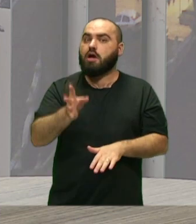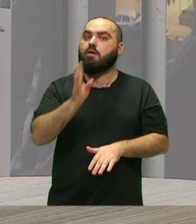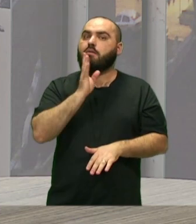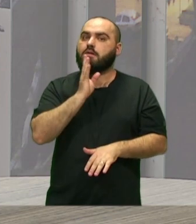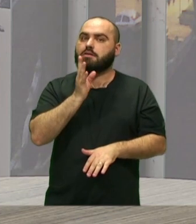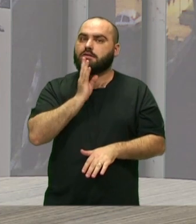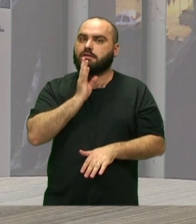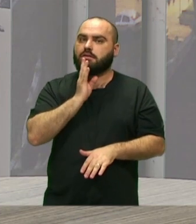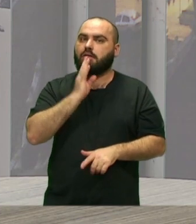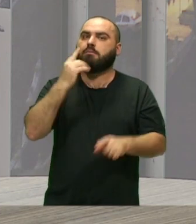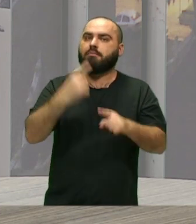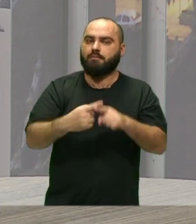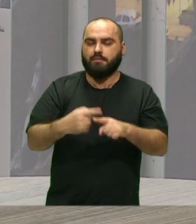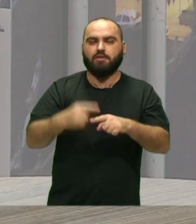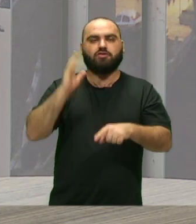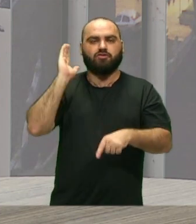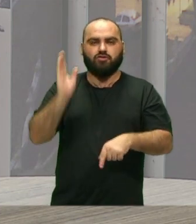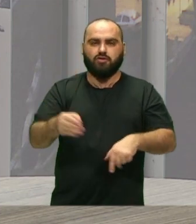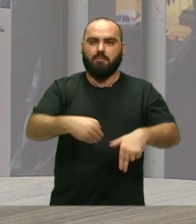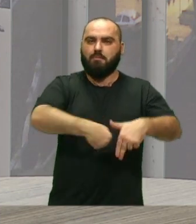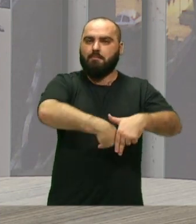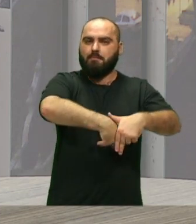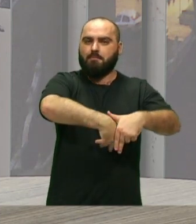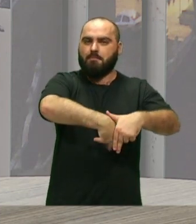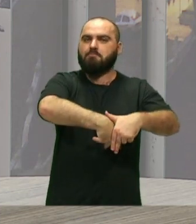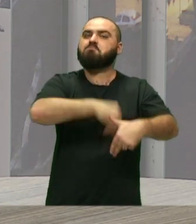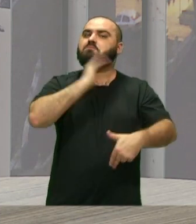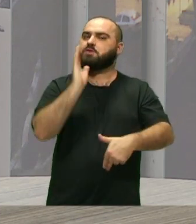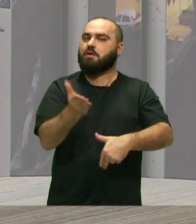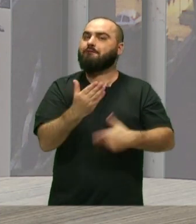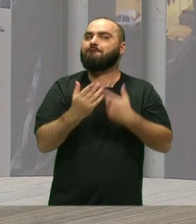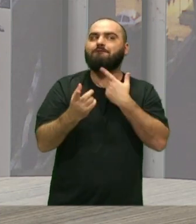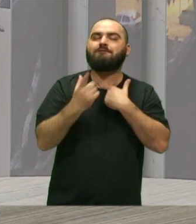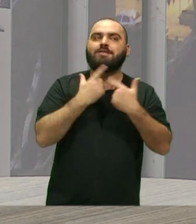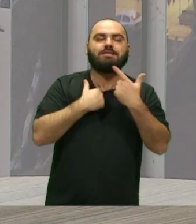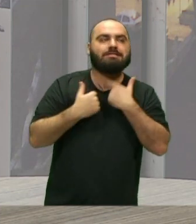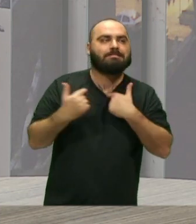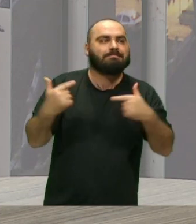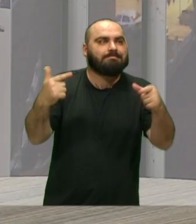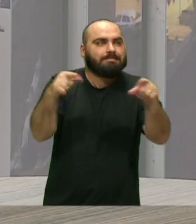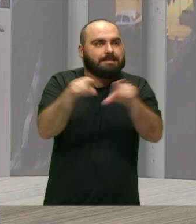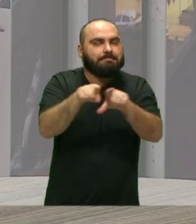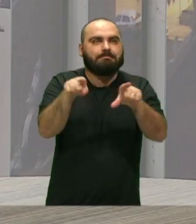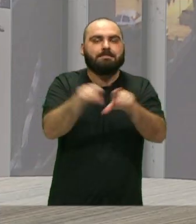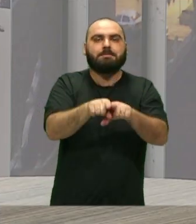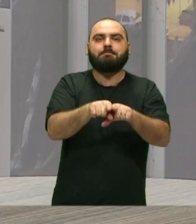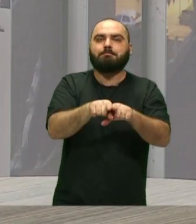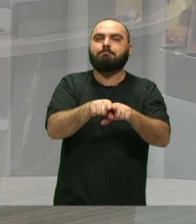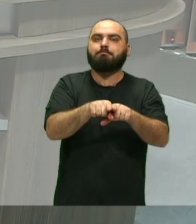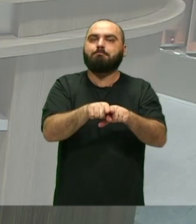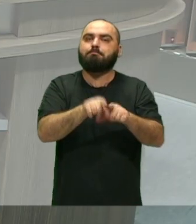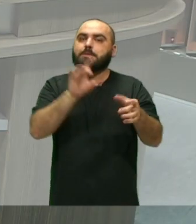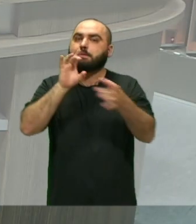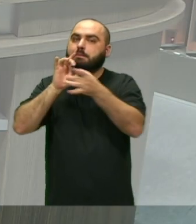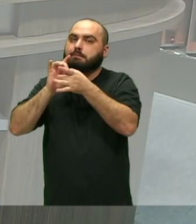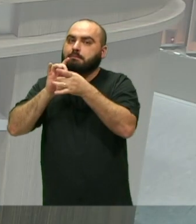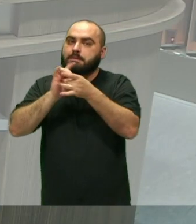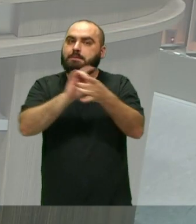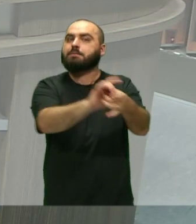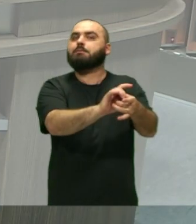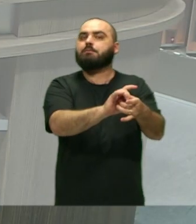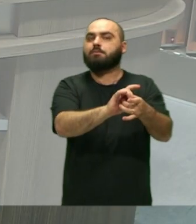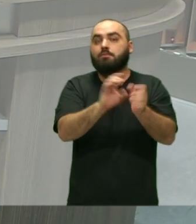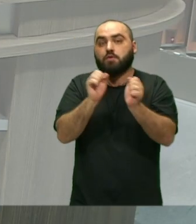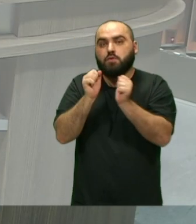Mulher Porque já tocavam o Maracatu E tinham essa vontade De ter também Essa conexão Mesmo com a